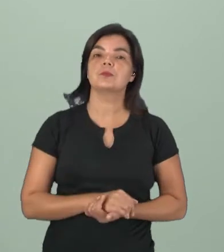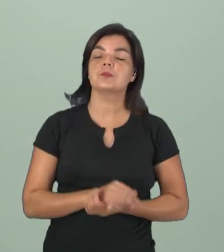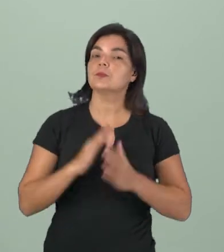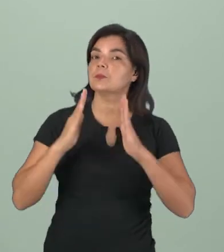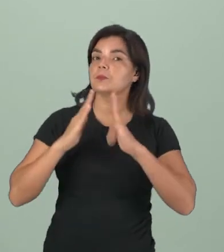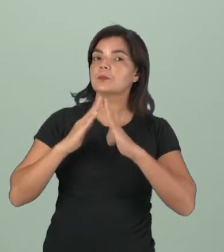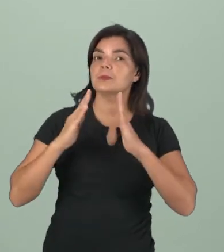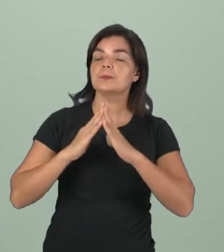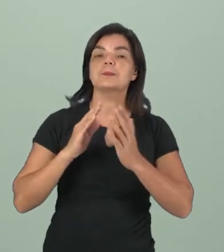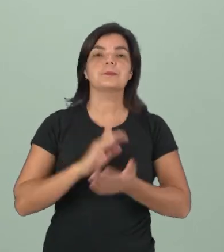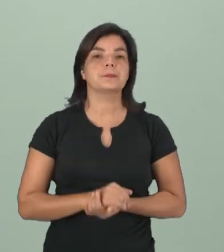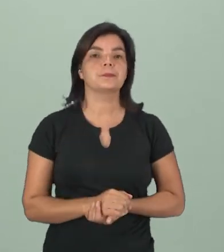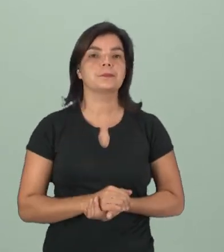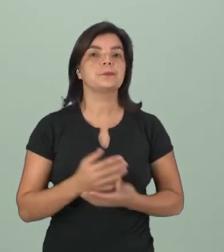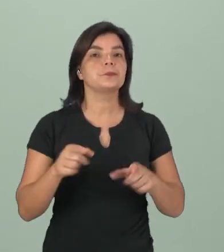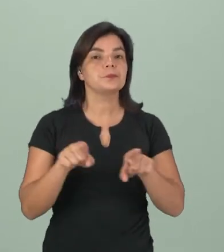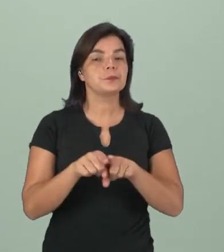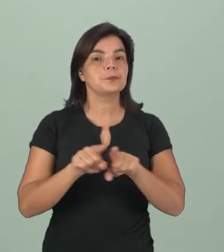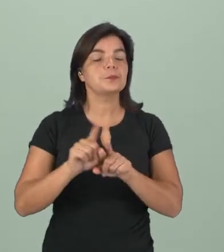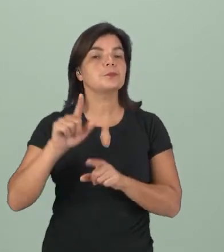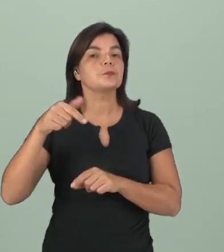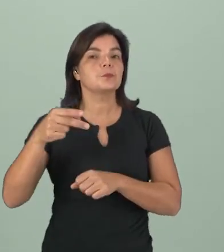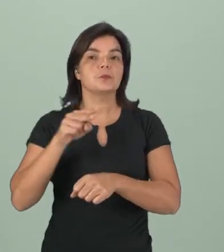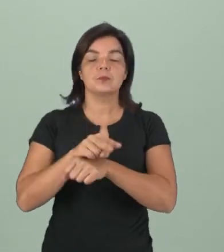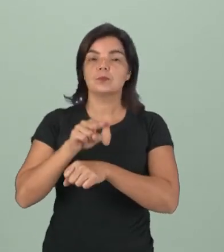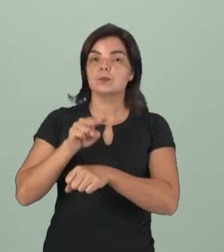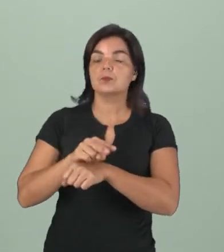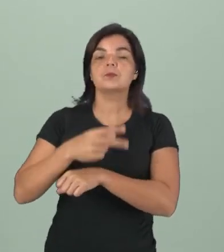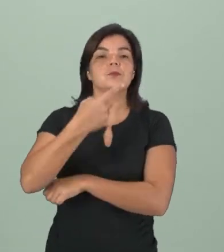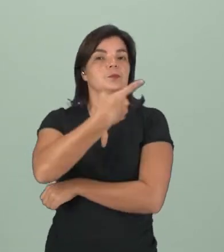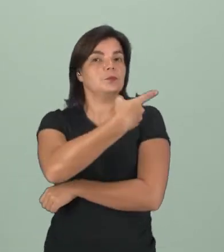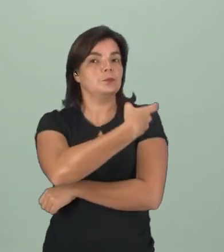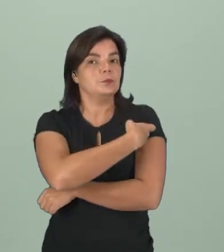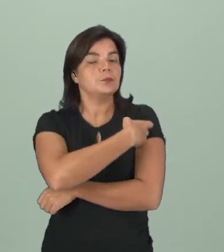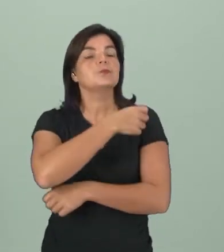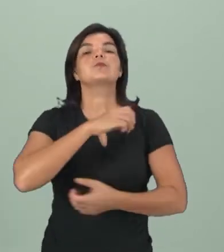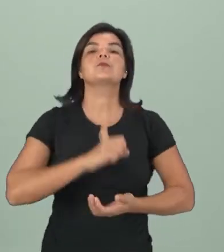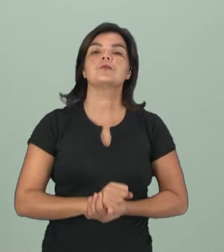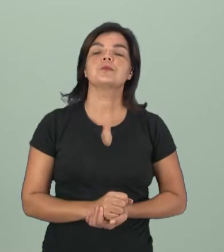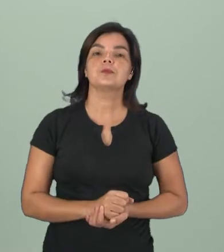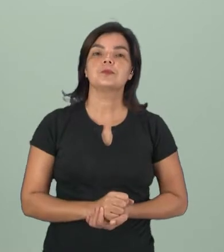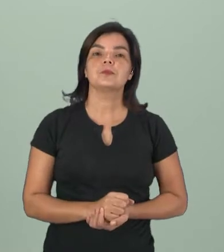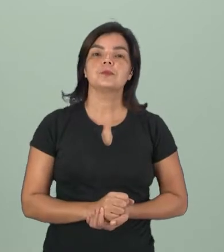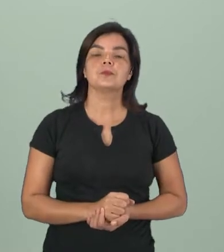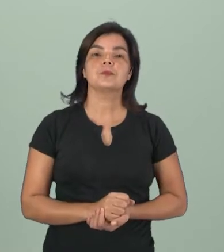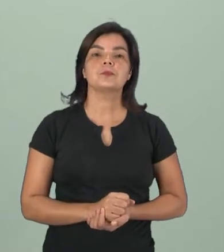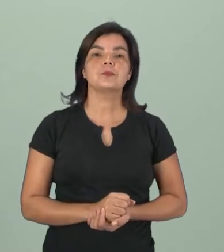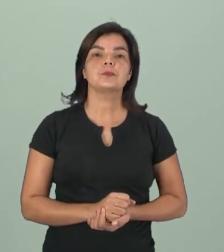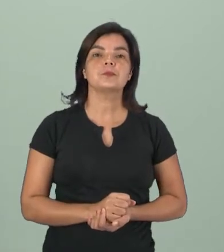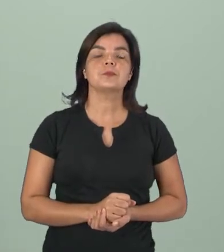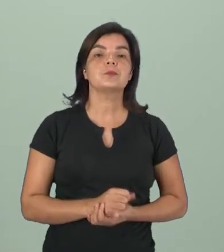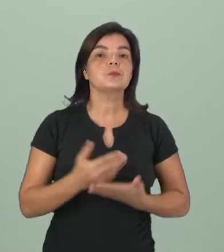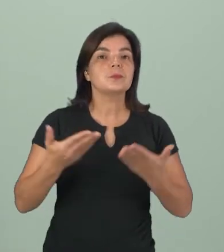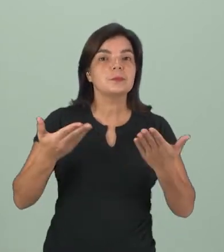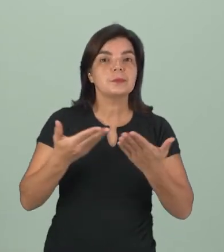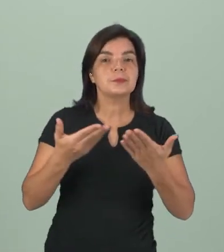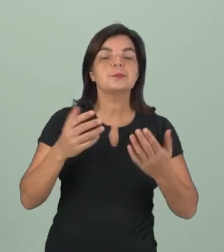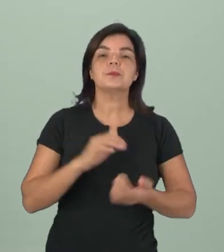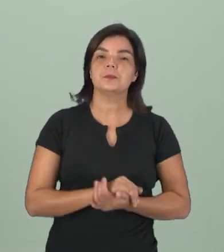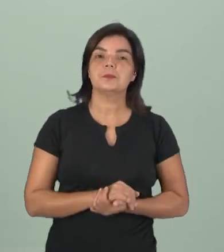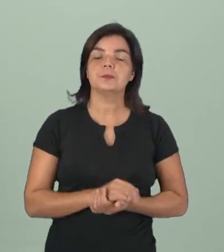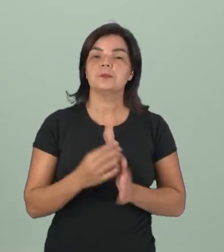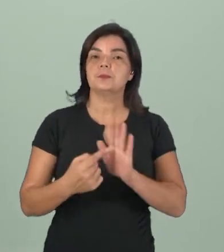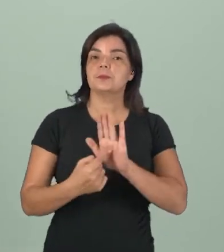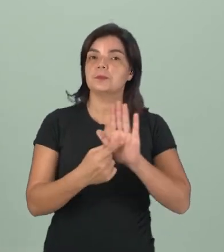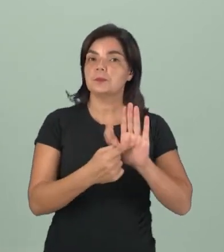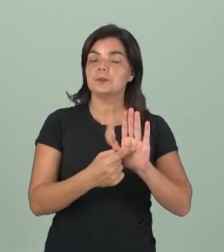domésticos. Assim como outros cuidados, como vacinação, certo? Agora, eu vou